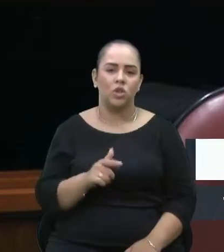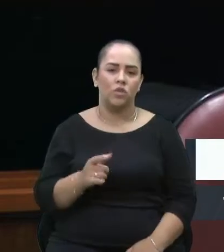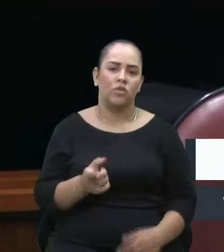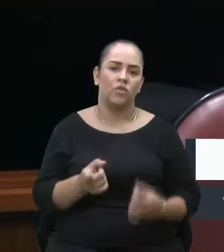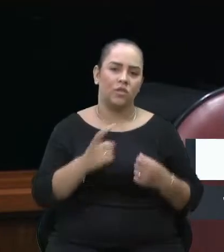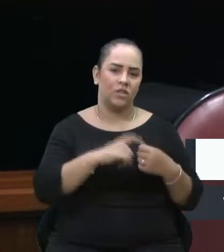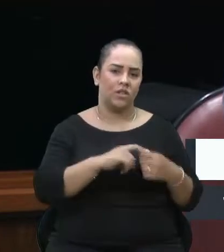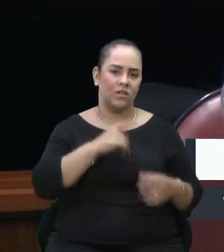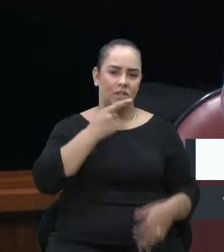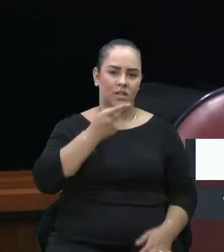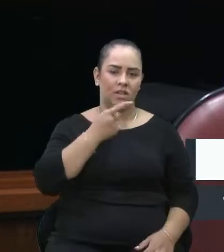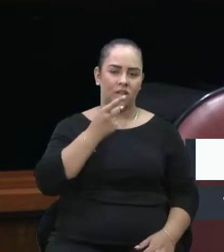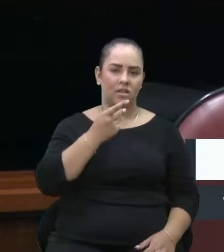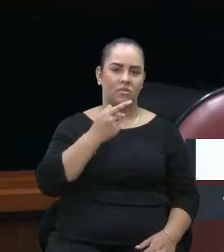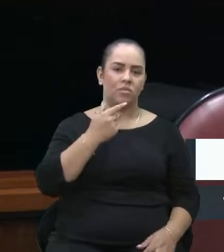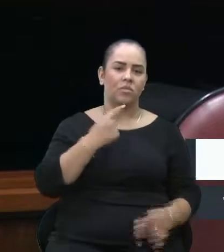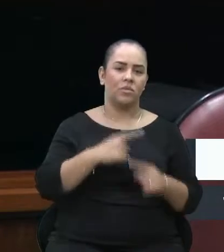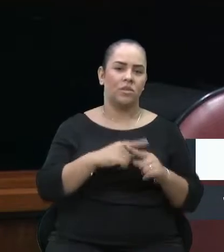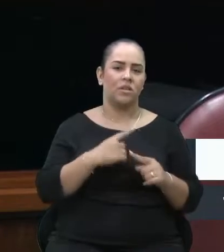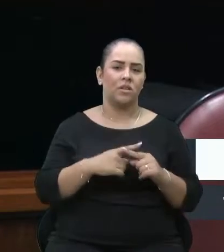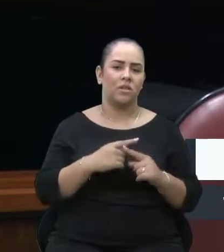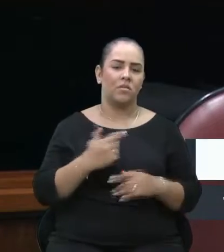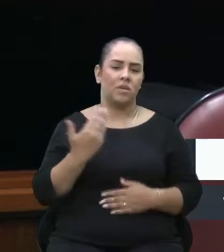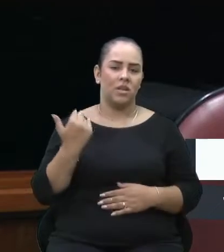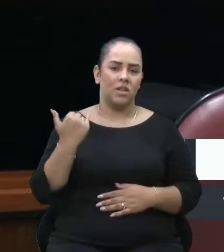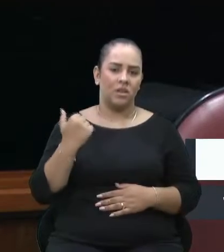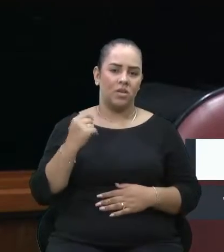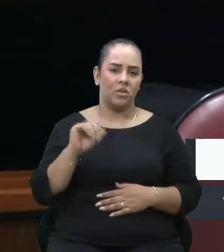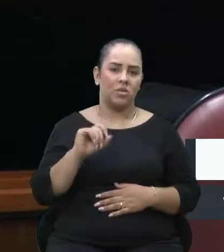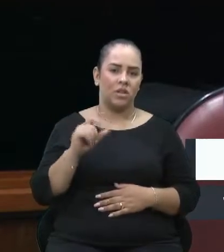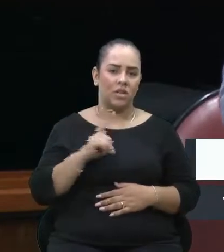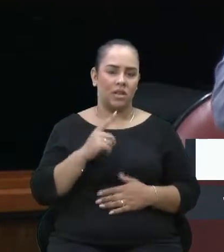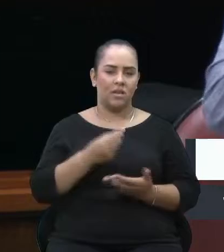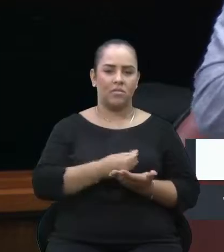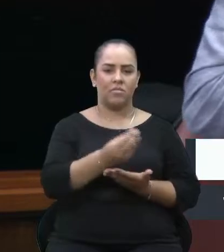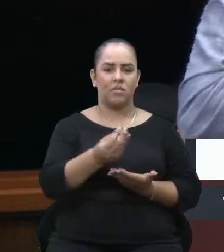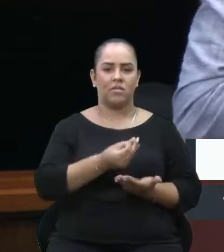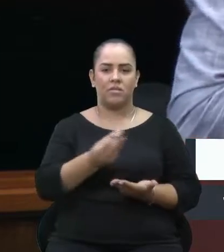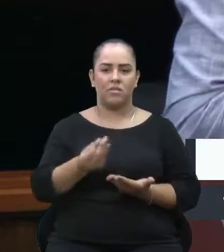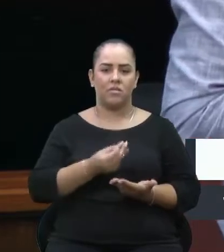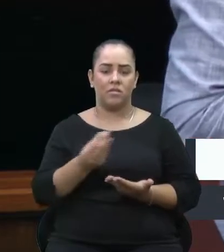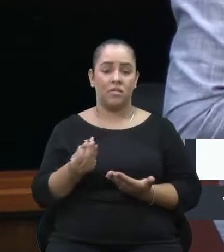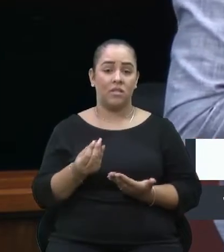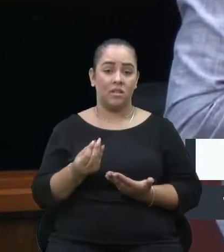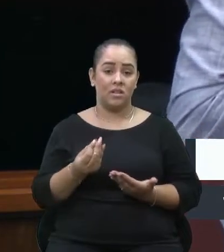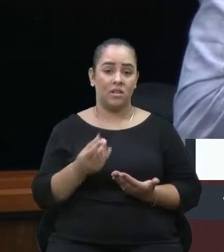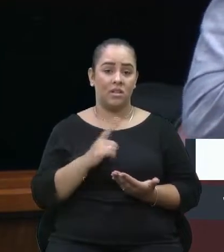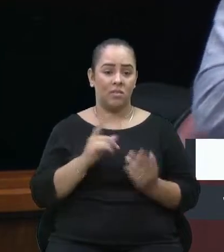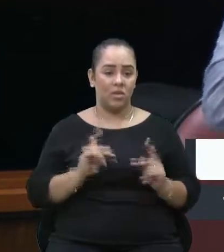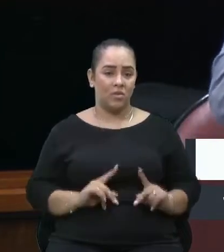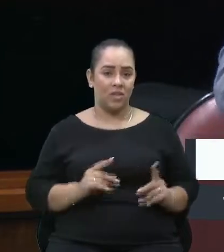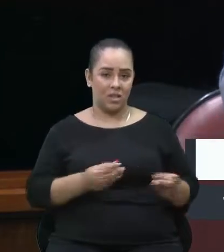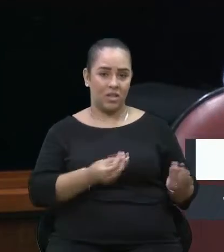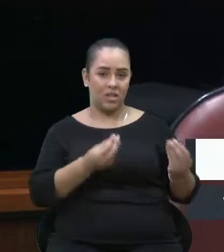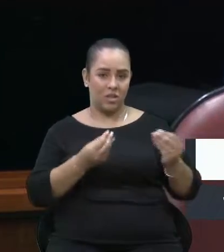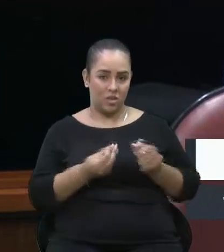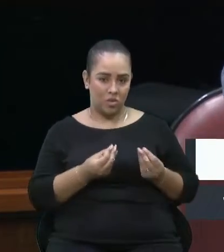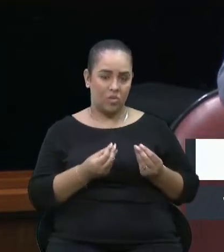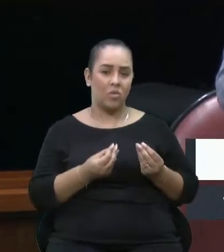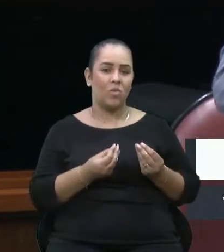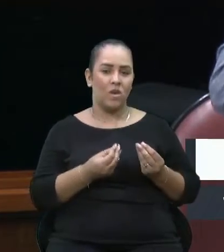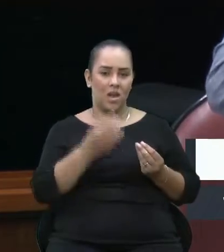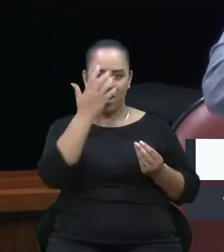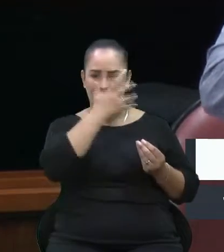atrás na campanha o marqueteiro entregou ao prefeito Adiló dizendo que a passagem poderia ser R$